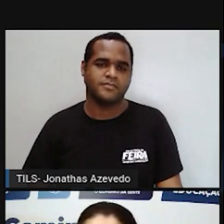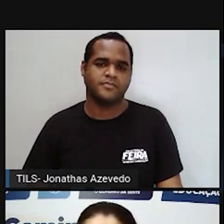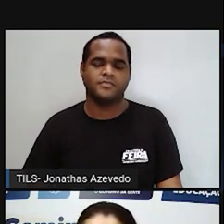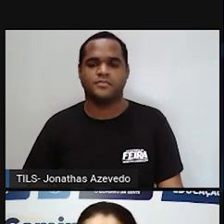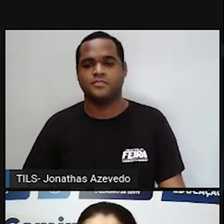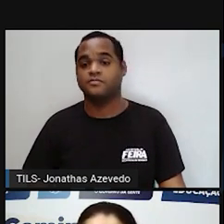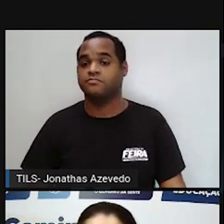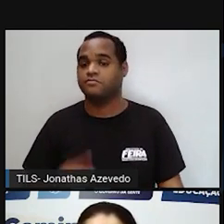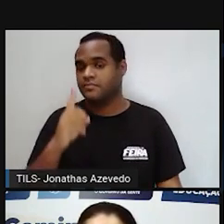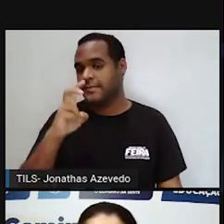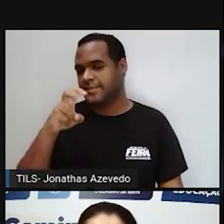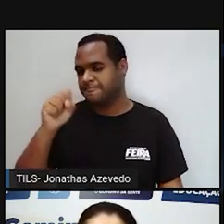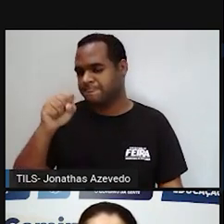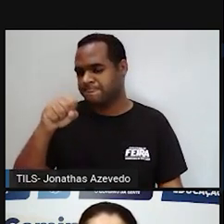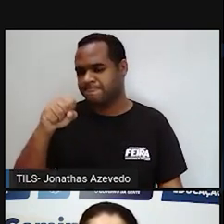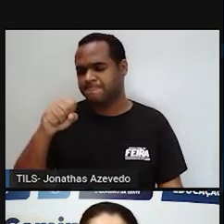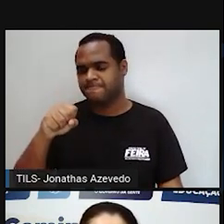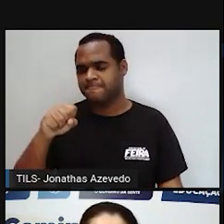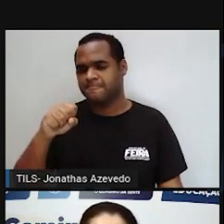15 segundos.